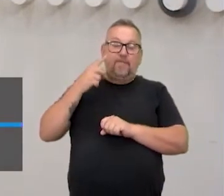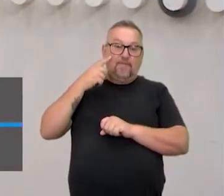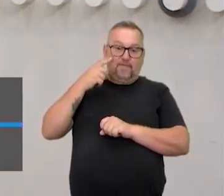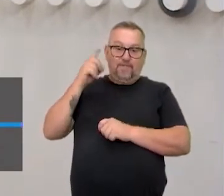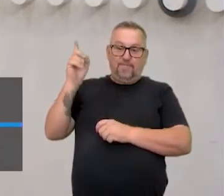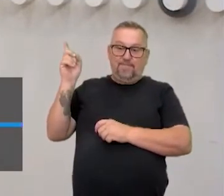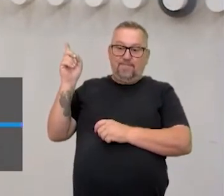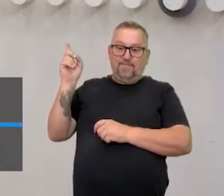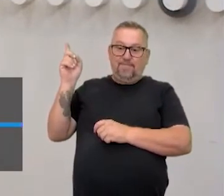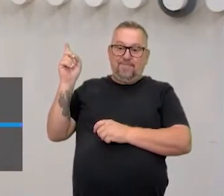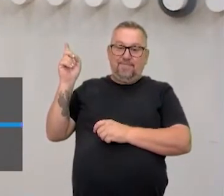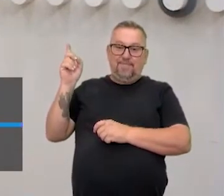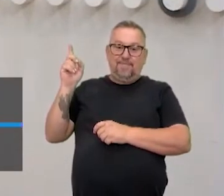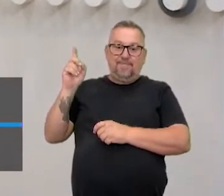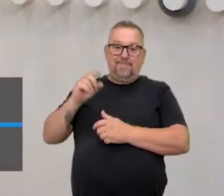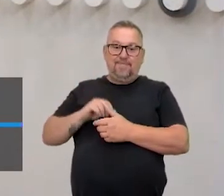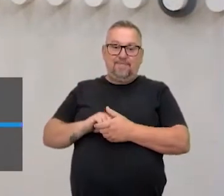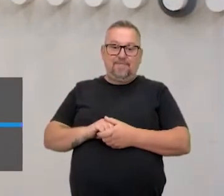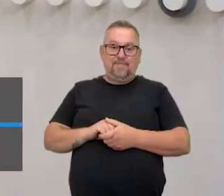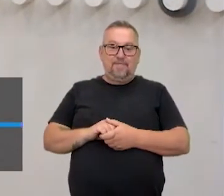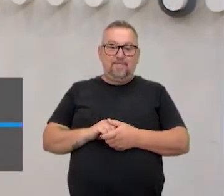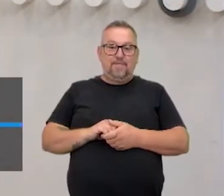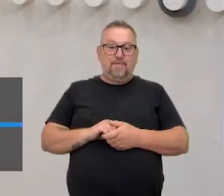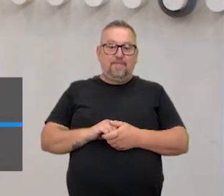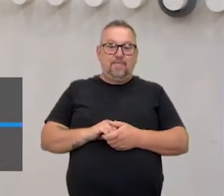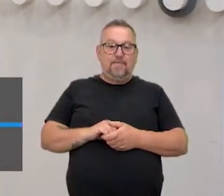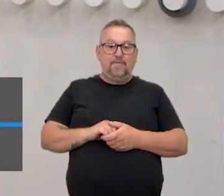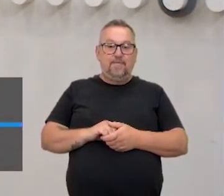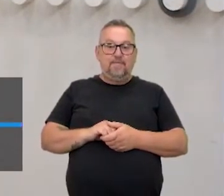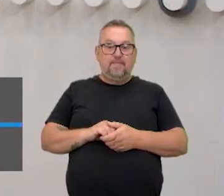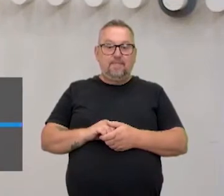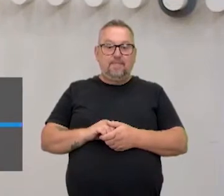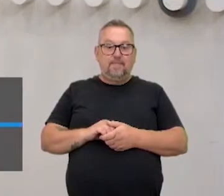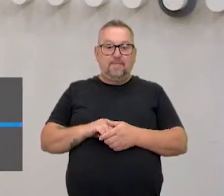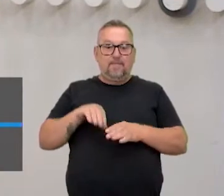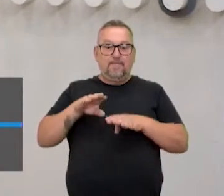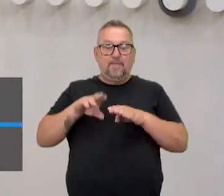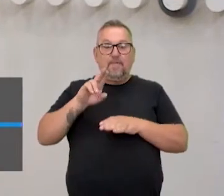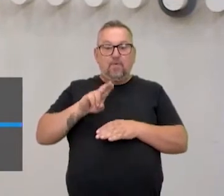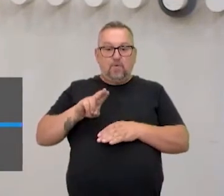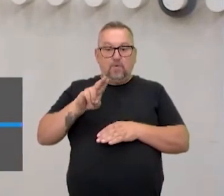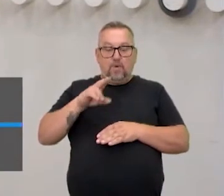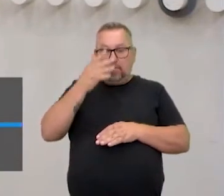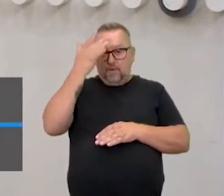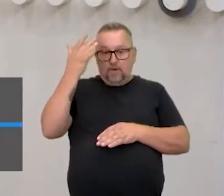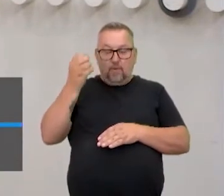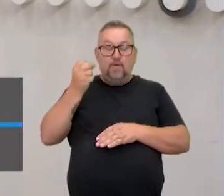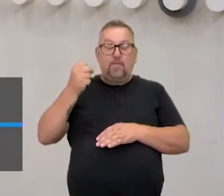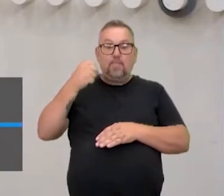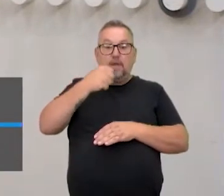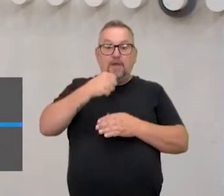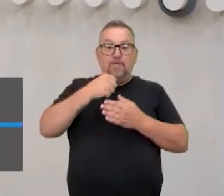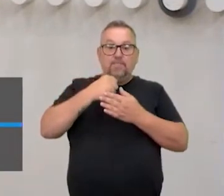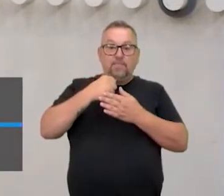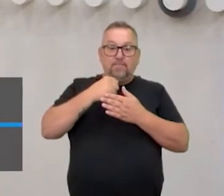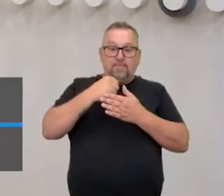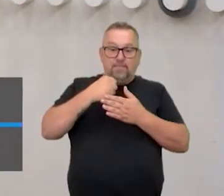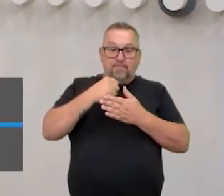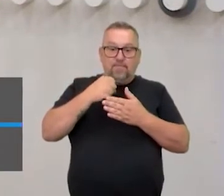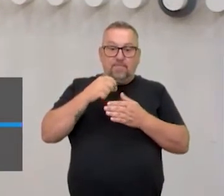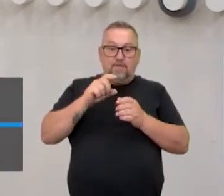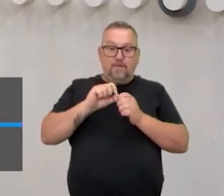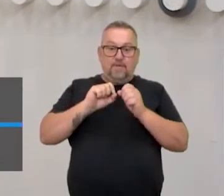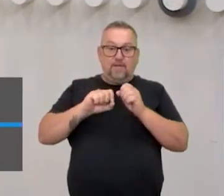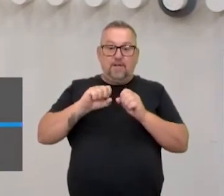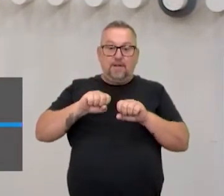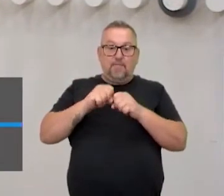Você vai bater com esse lado da mão. Tá. Geralmente, você vê o pessoal que se machuca, em briga e tal, e